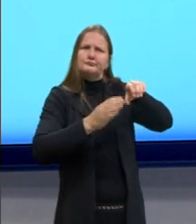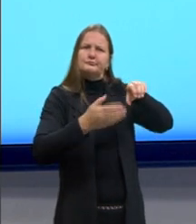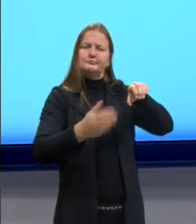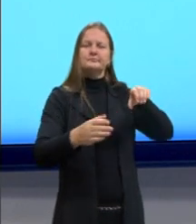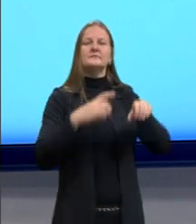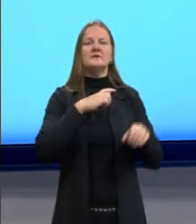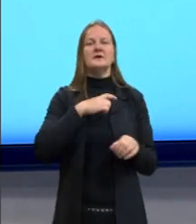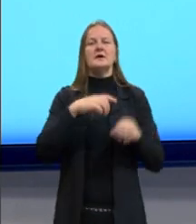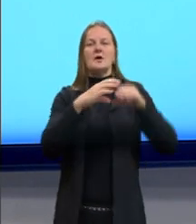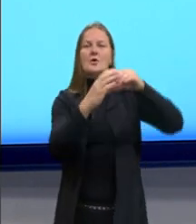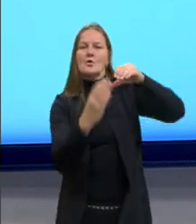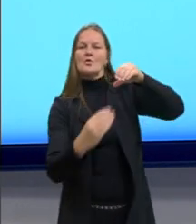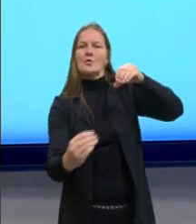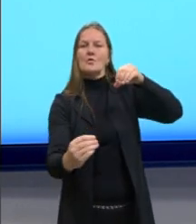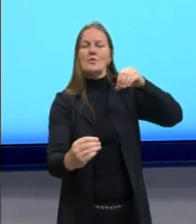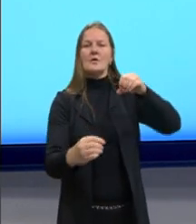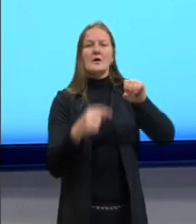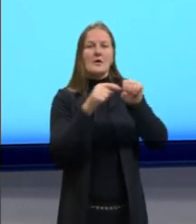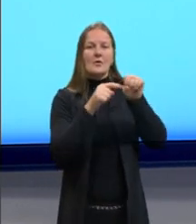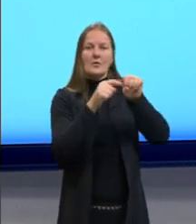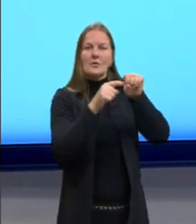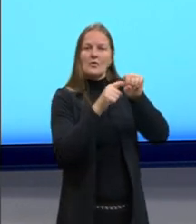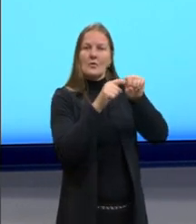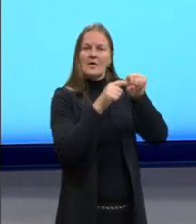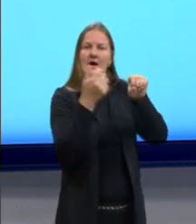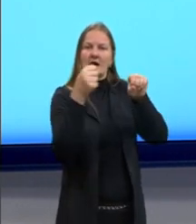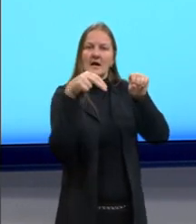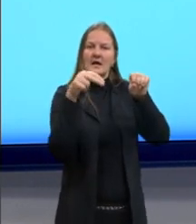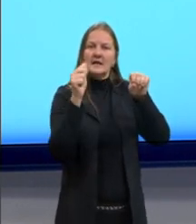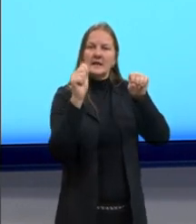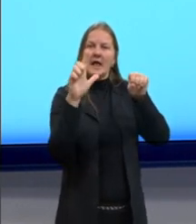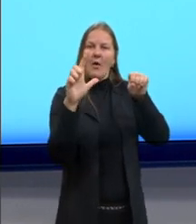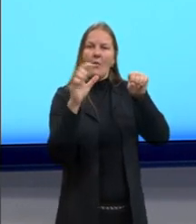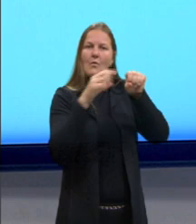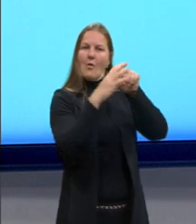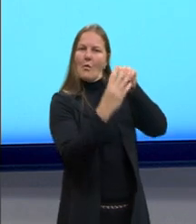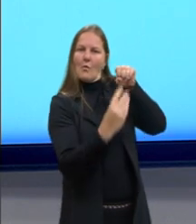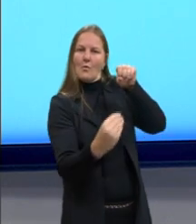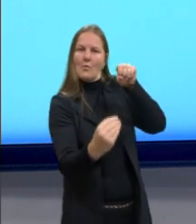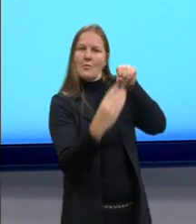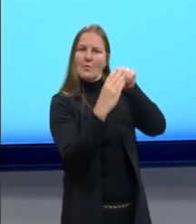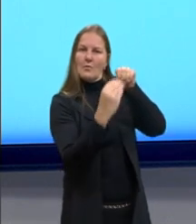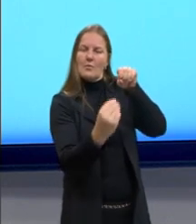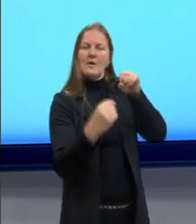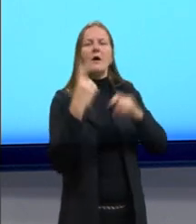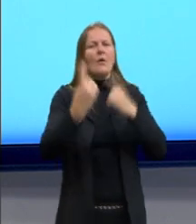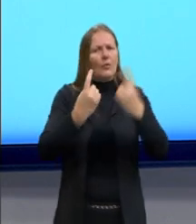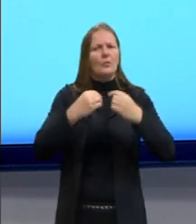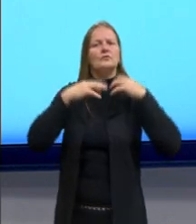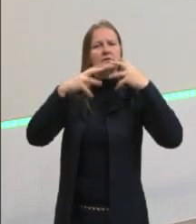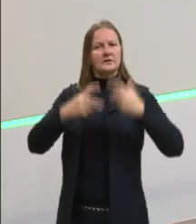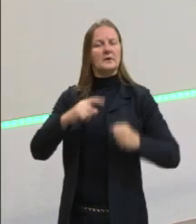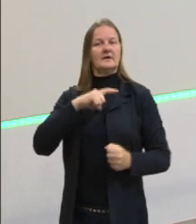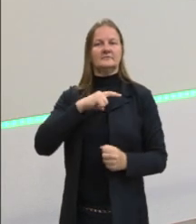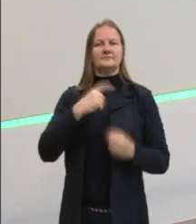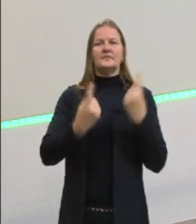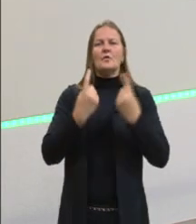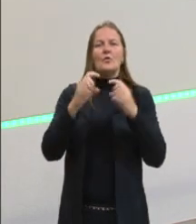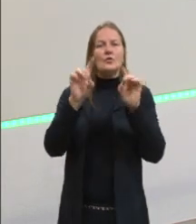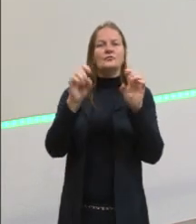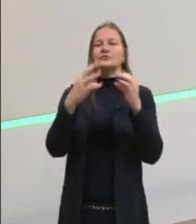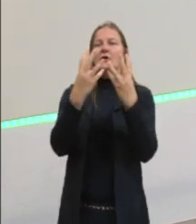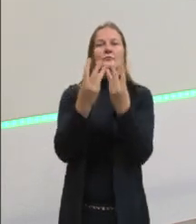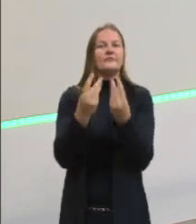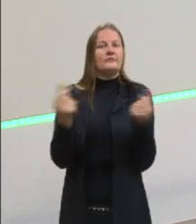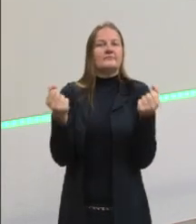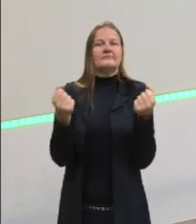Calda pós-anal. Ela é encontrada em alguns animais, enquanto em outros desaparece